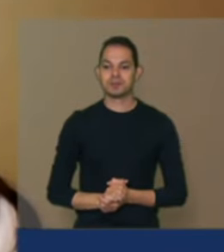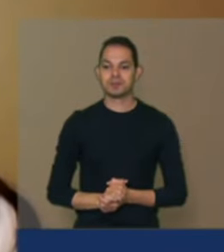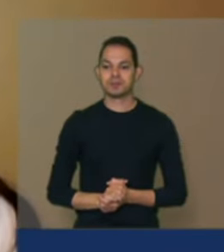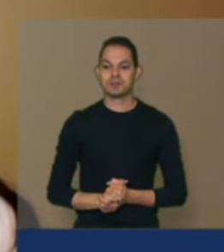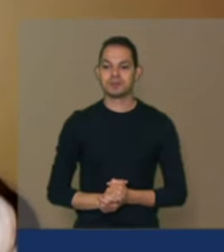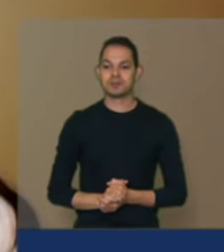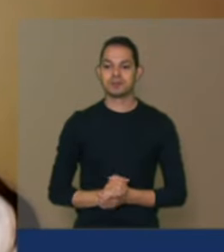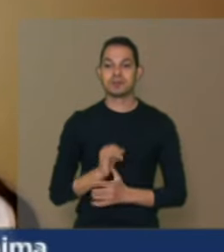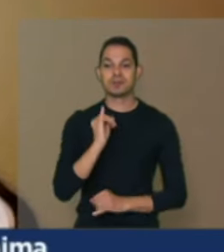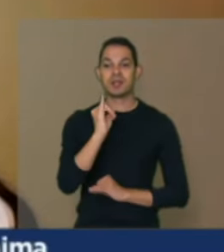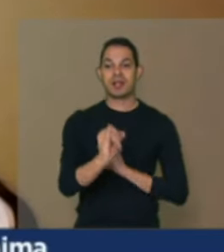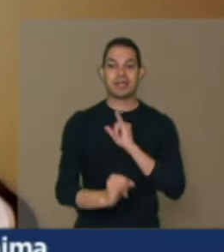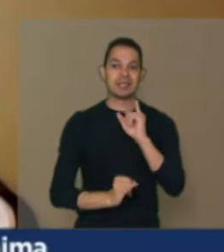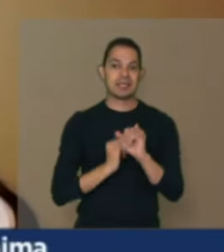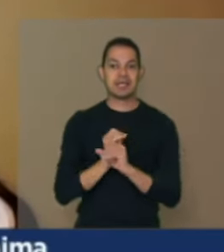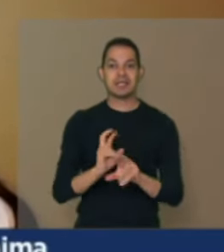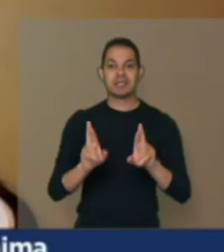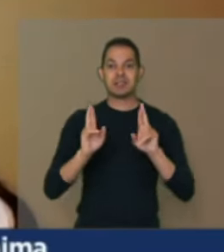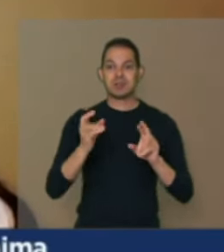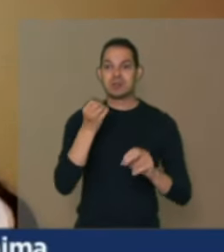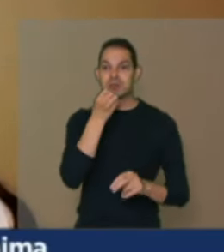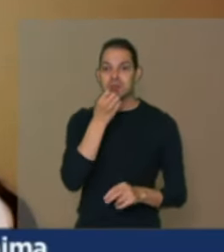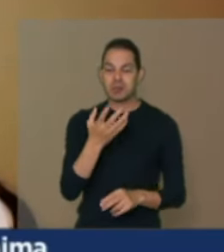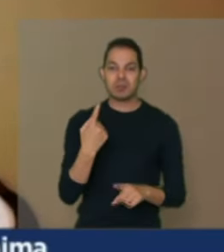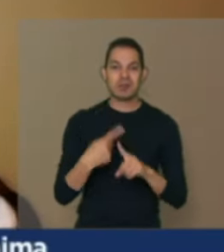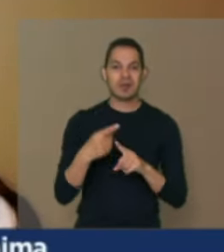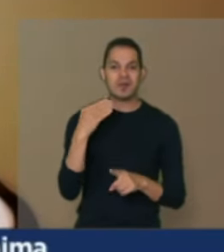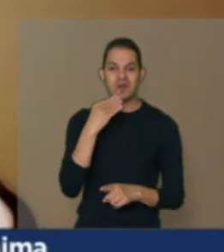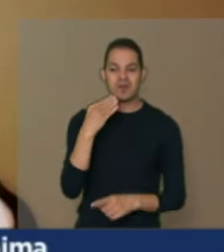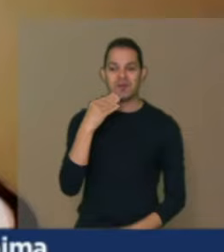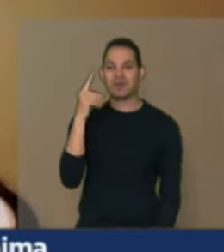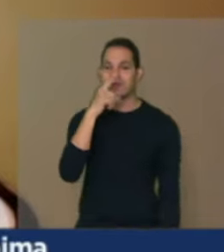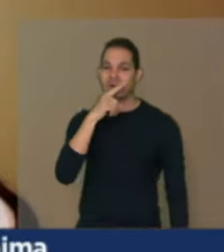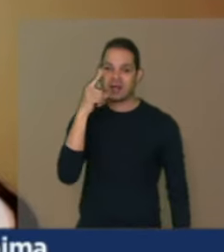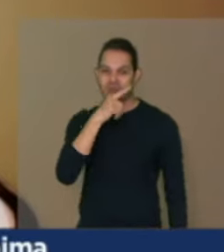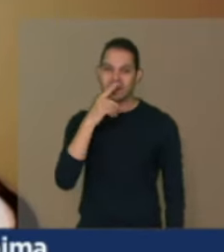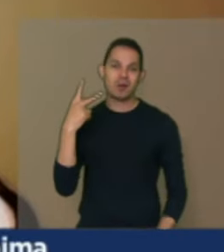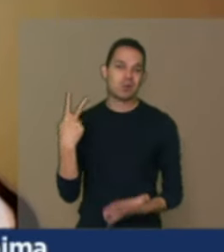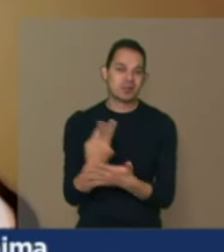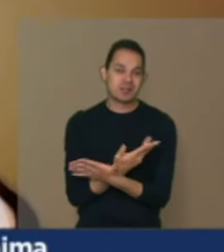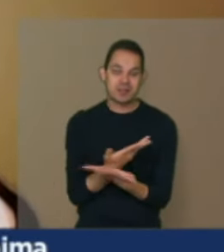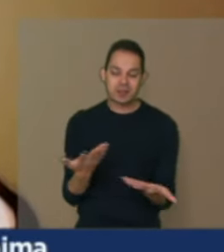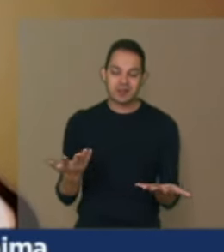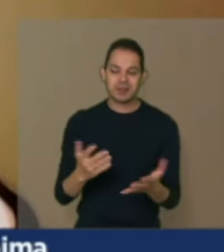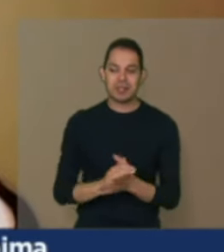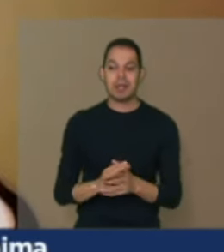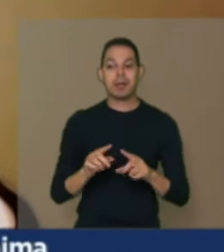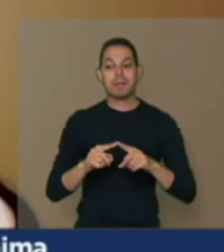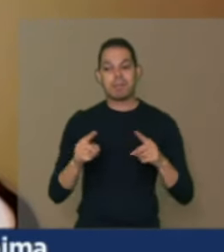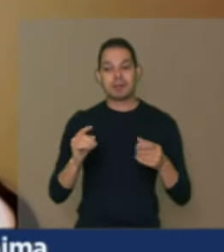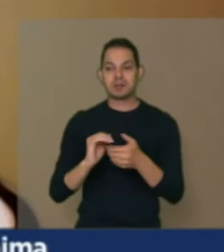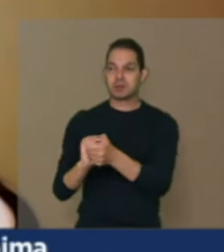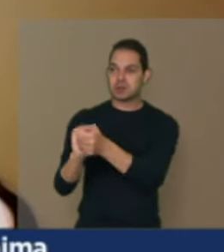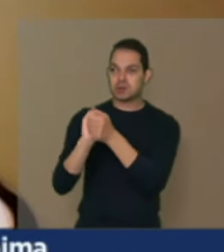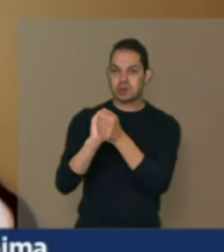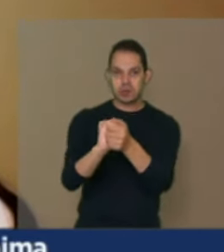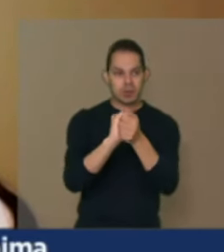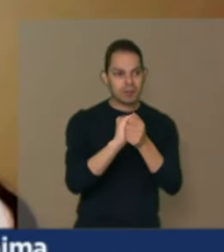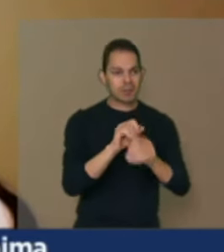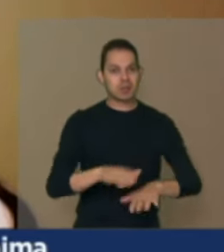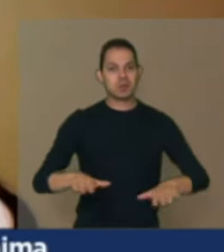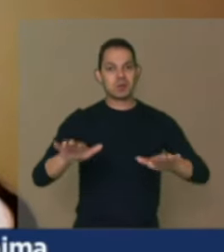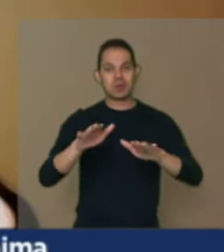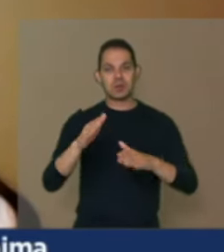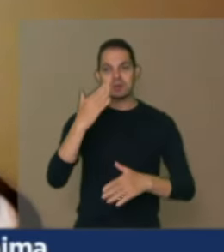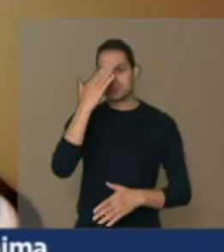internet contribua porque eu tive algumas falhas durante as apresentações dos colegas mas gostaria de cumprimentar a todos e agradecer o convite desse